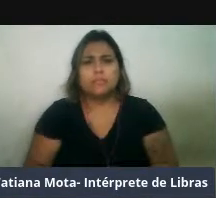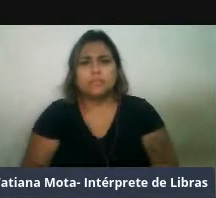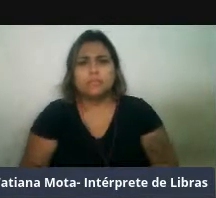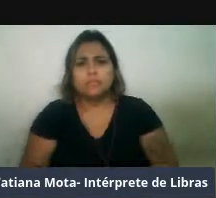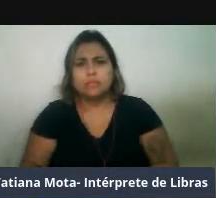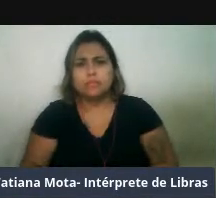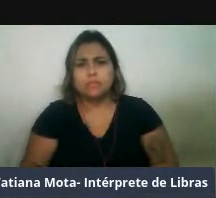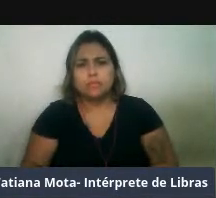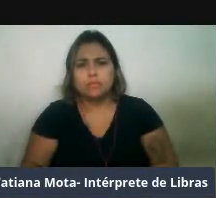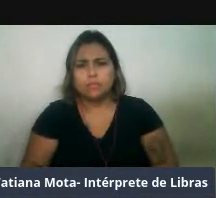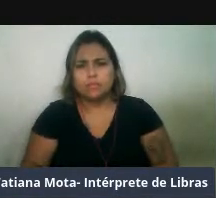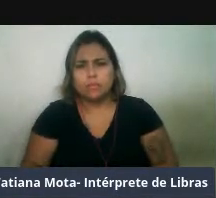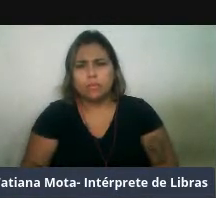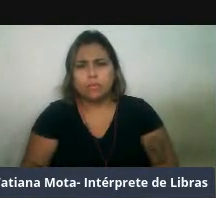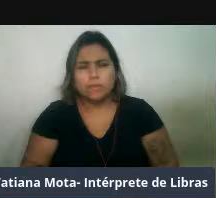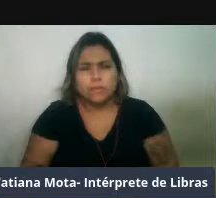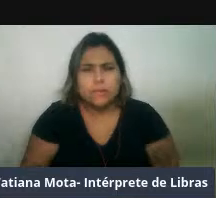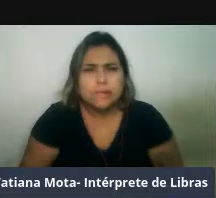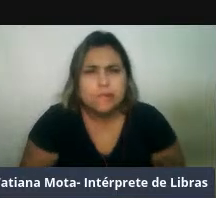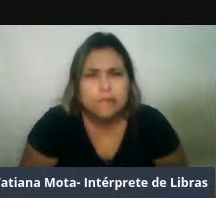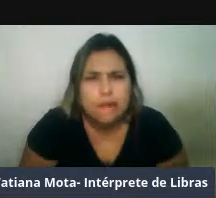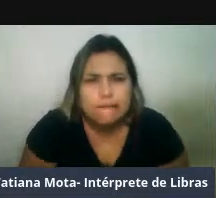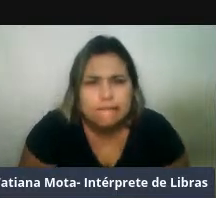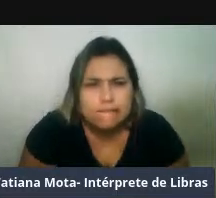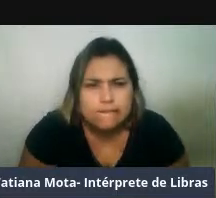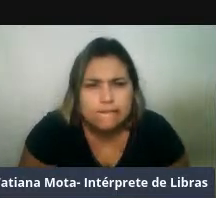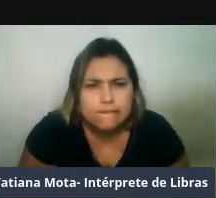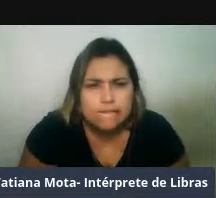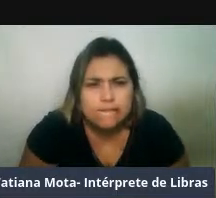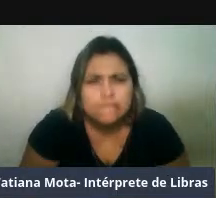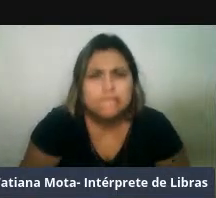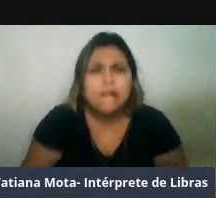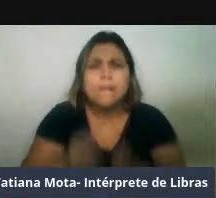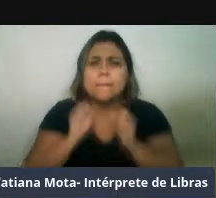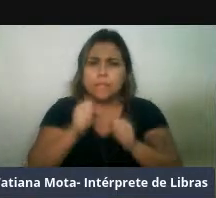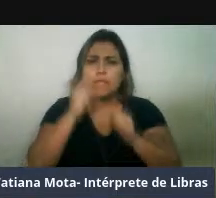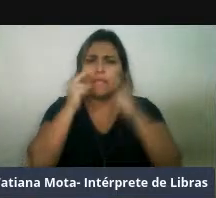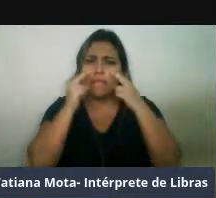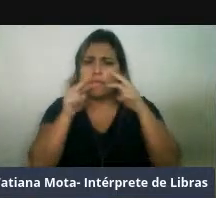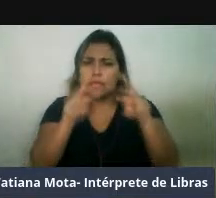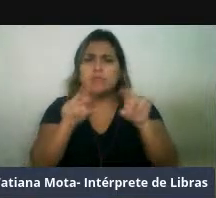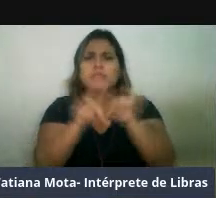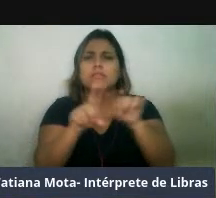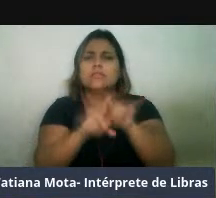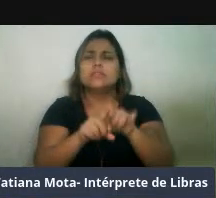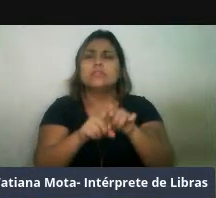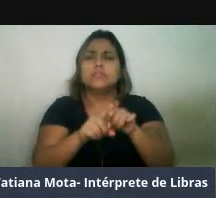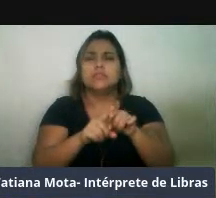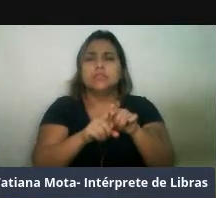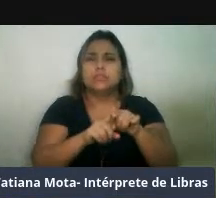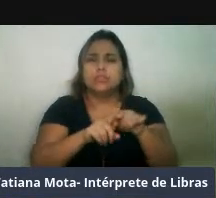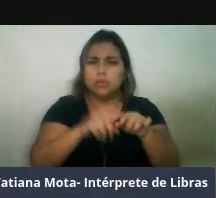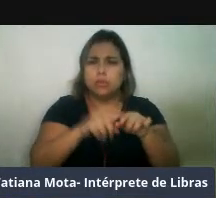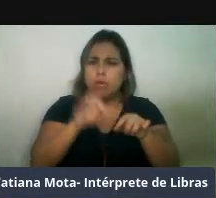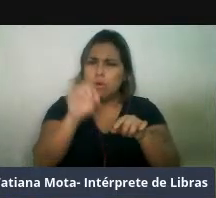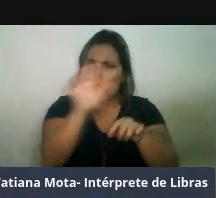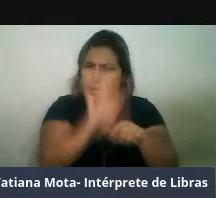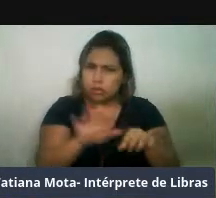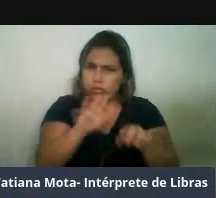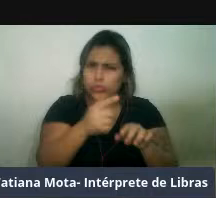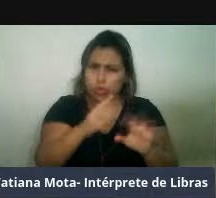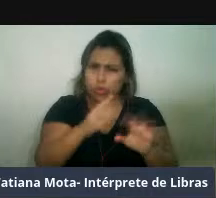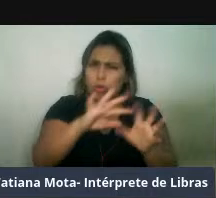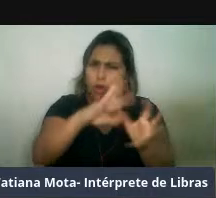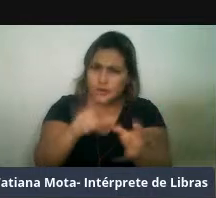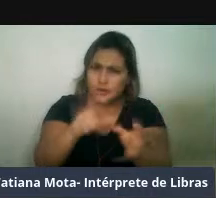Se a gente for ver os padrões de distribuição geográfica de mamíferos marinhos, de maneira geral, a gente observa que a gente tem uma distribuição